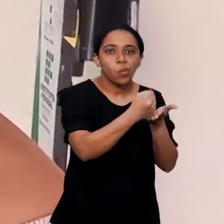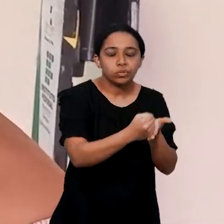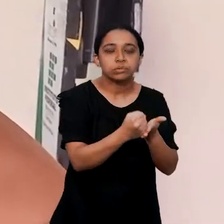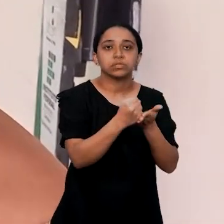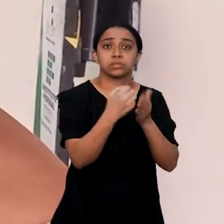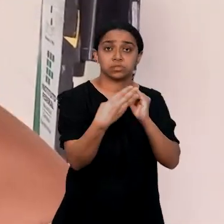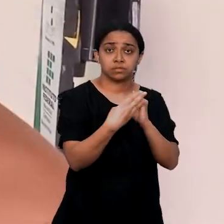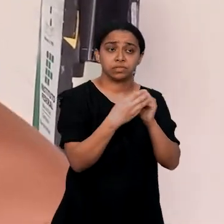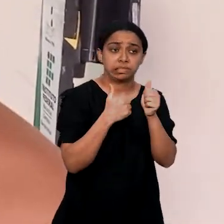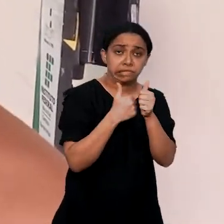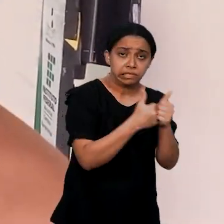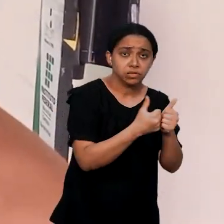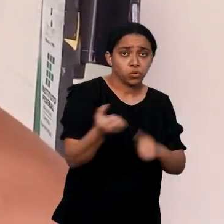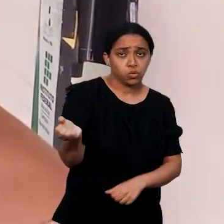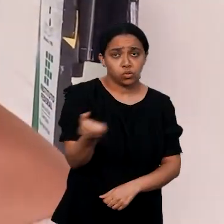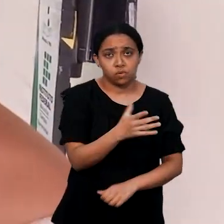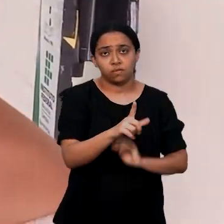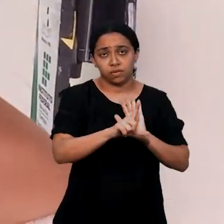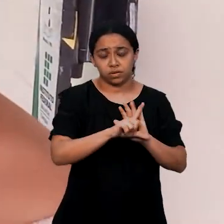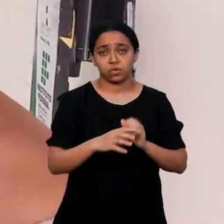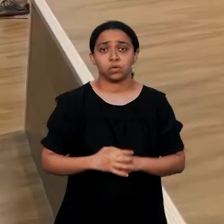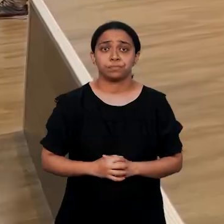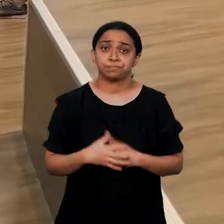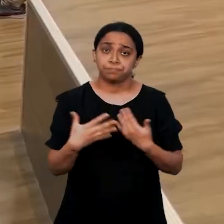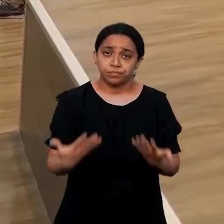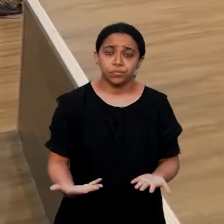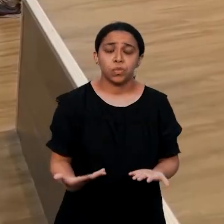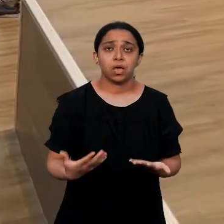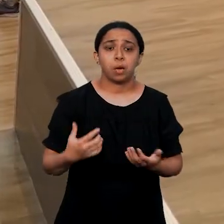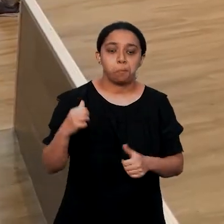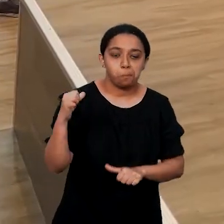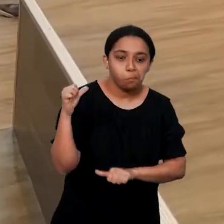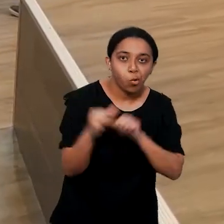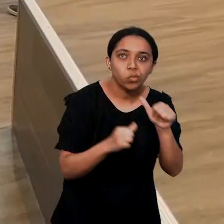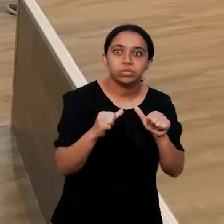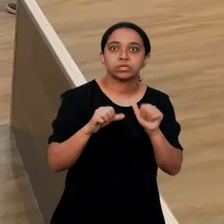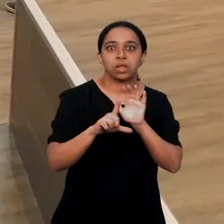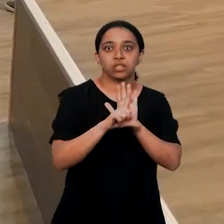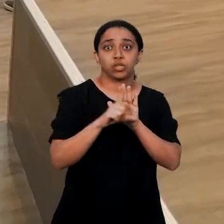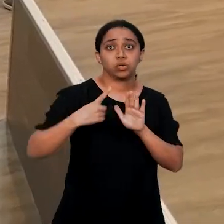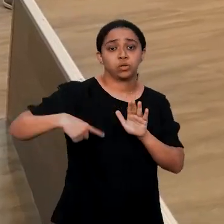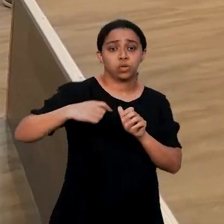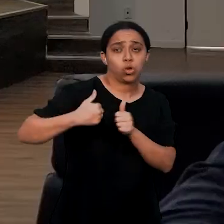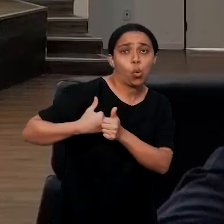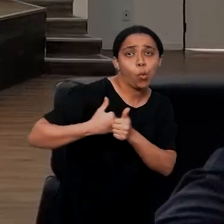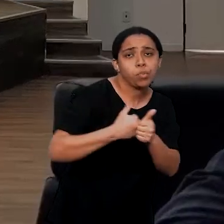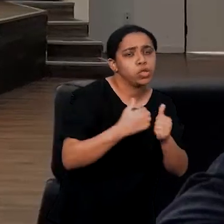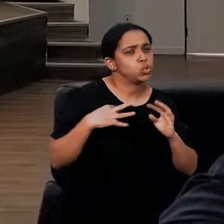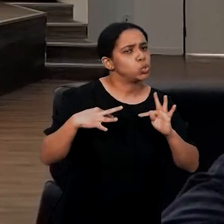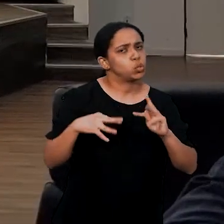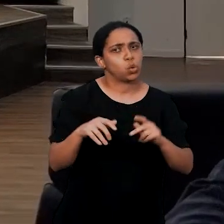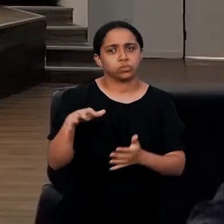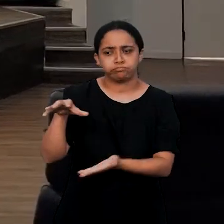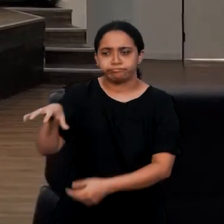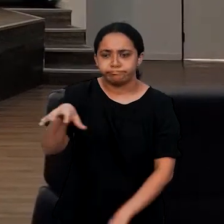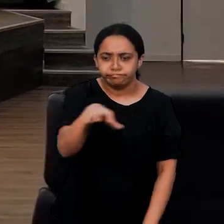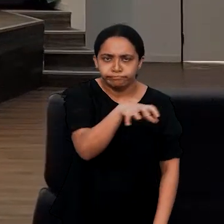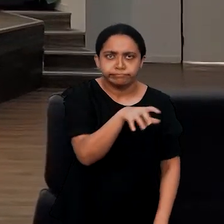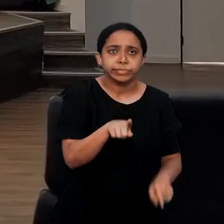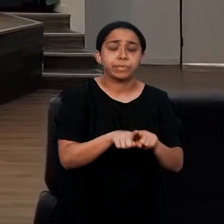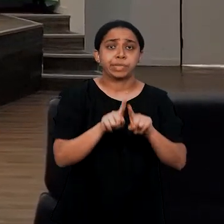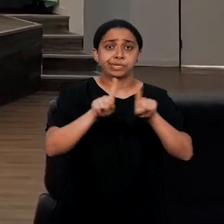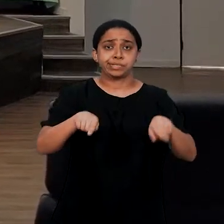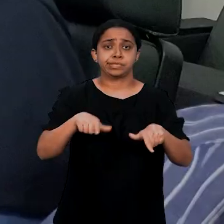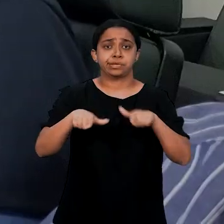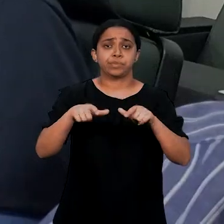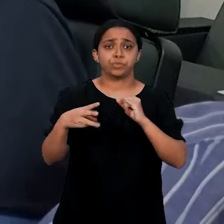do IFMA, de acordo com a nova lei. Em um contexto de atualização da legislação, é necessário envolver todos os